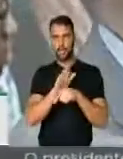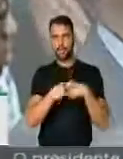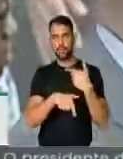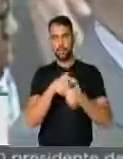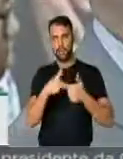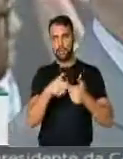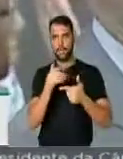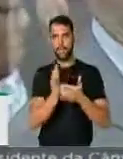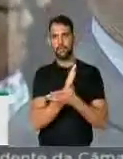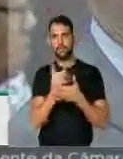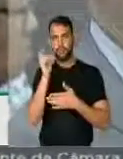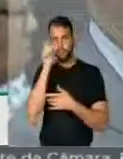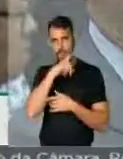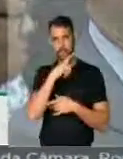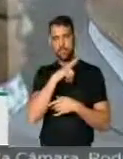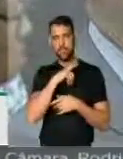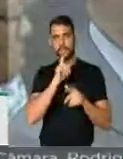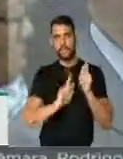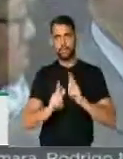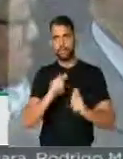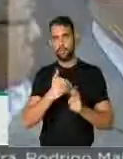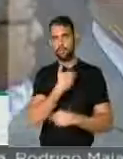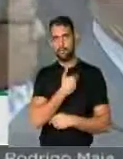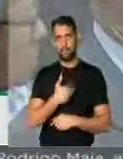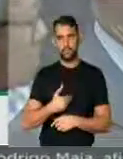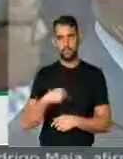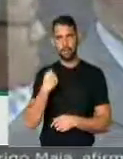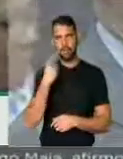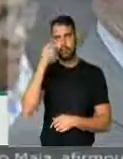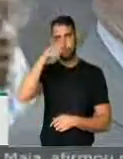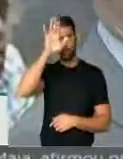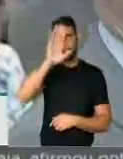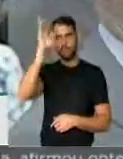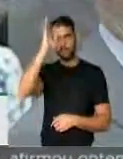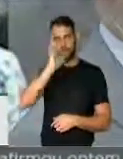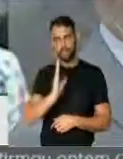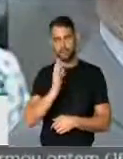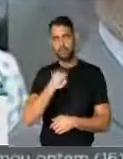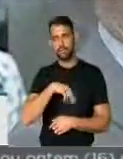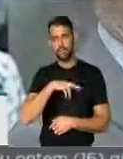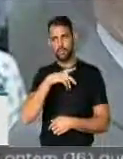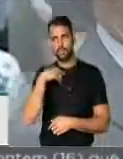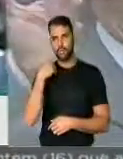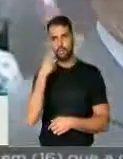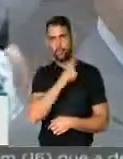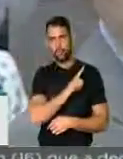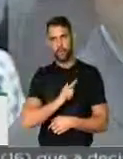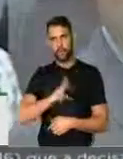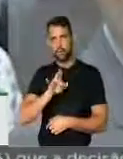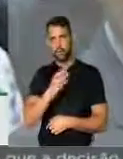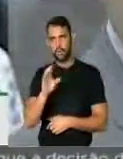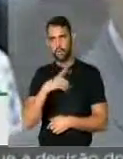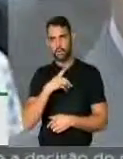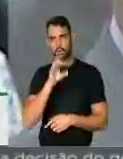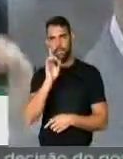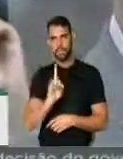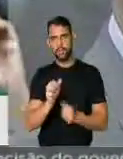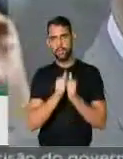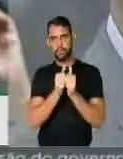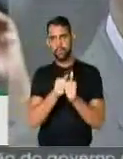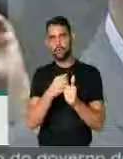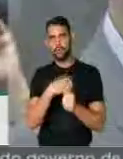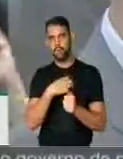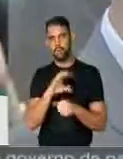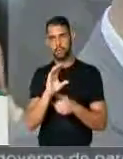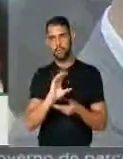tarefa difícil da gestão pública no Nordeste brasileiro. O governador Rui Costa, que dirigiu a reunião, juntamente com o